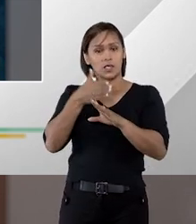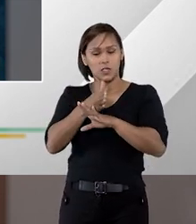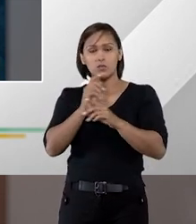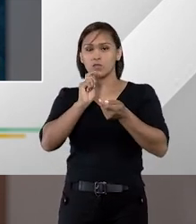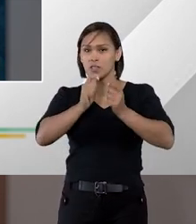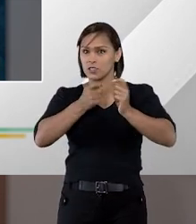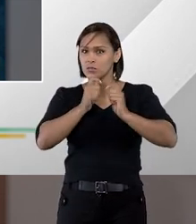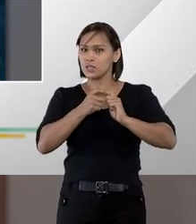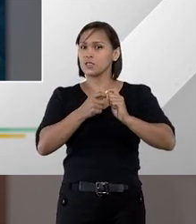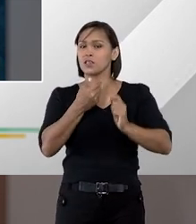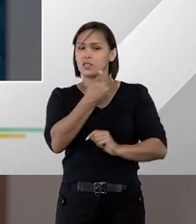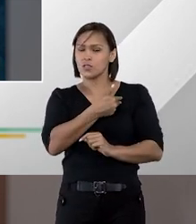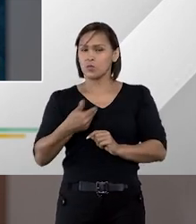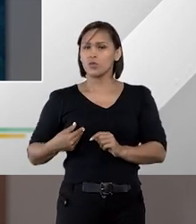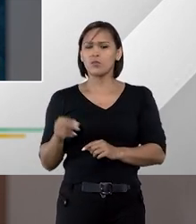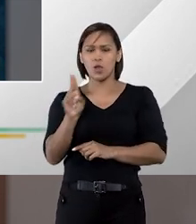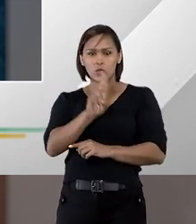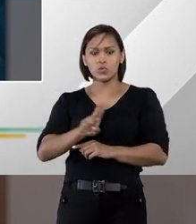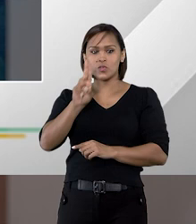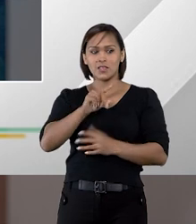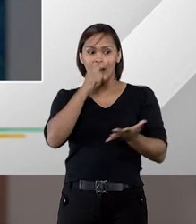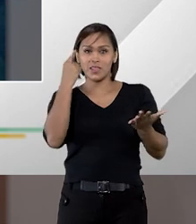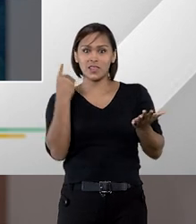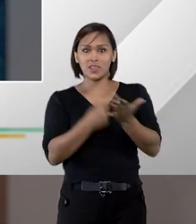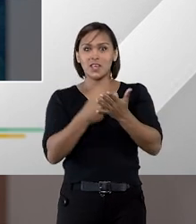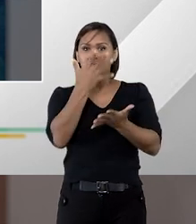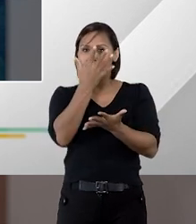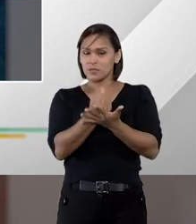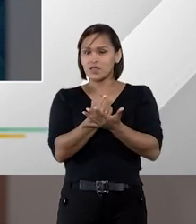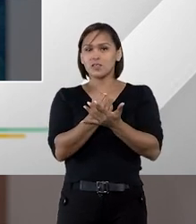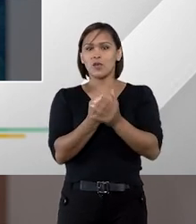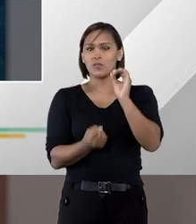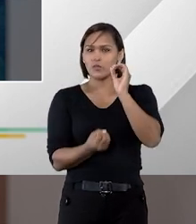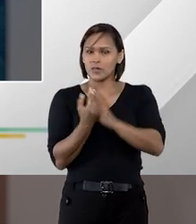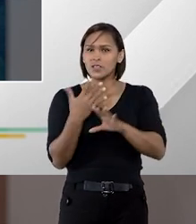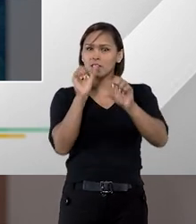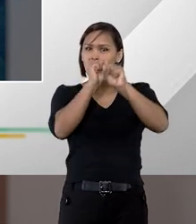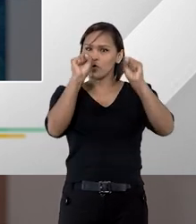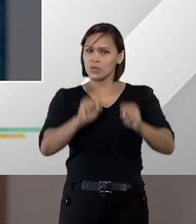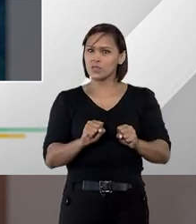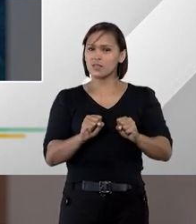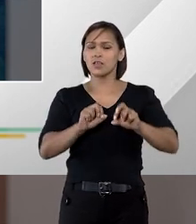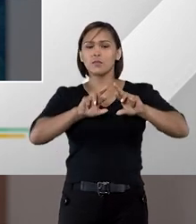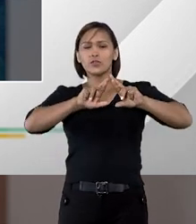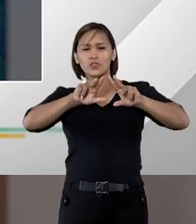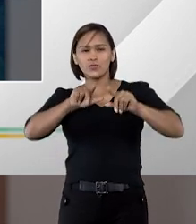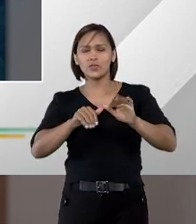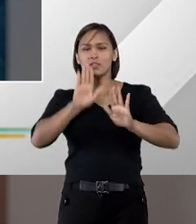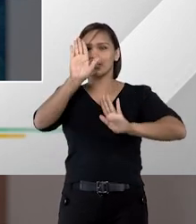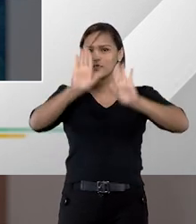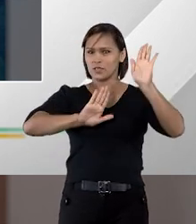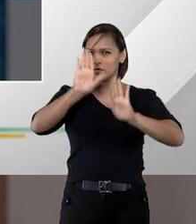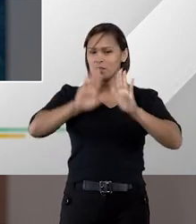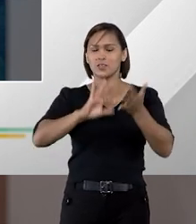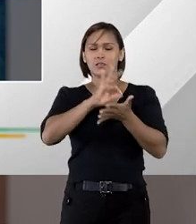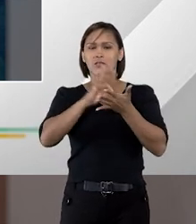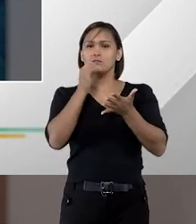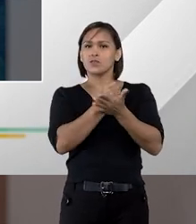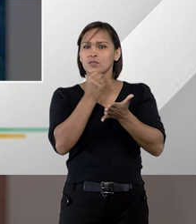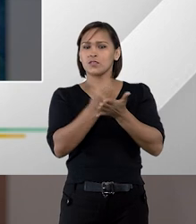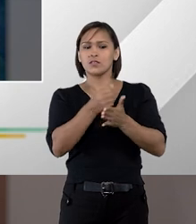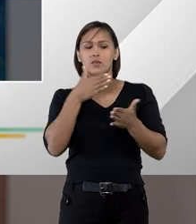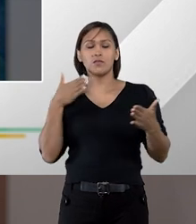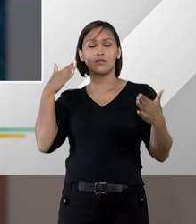de a administração pública se utilizar dessa permissão e assim criar um sistema híbrido de licitação ou de